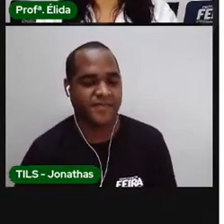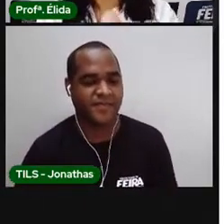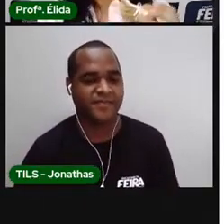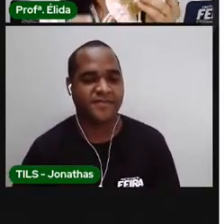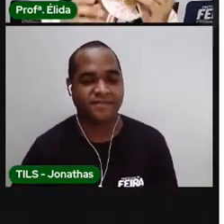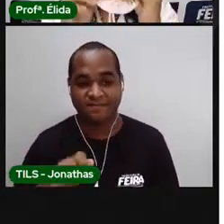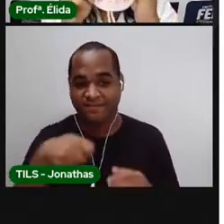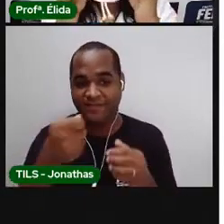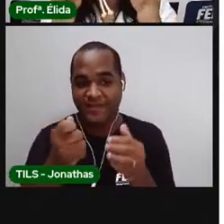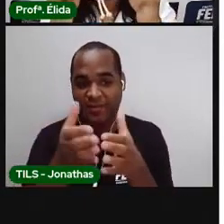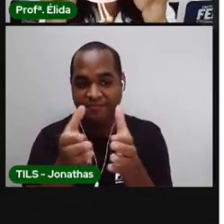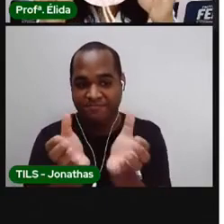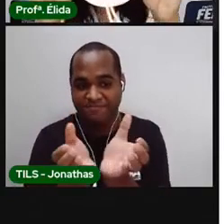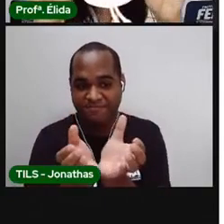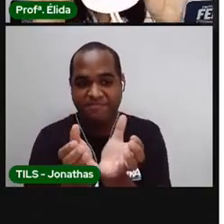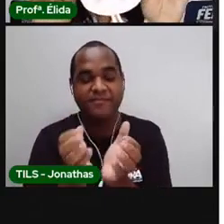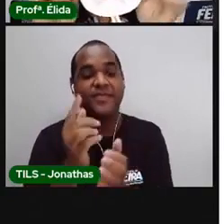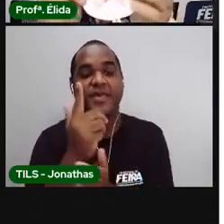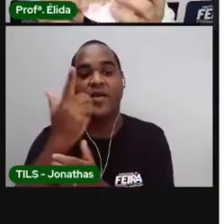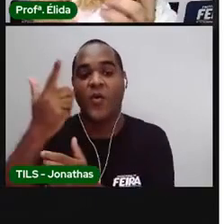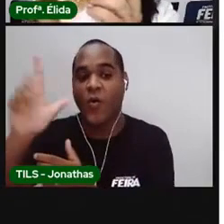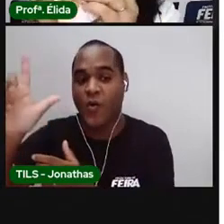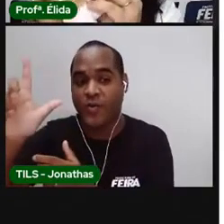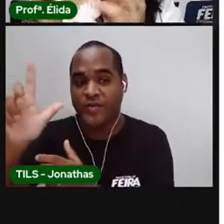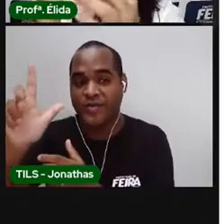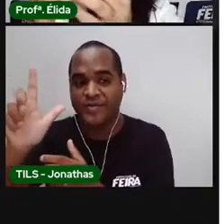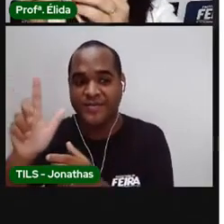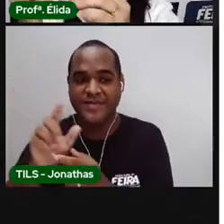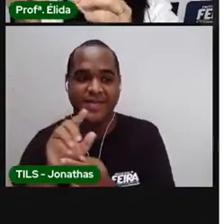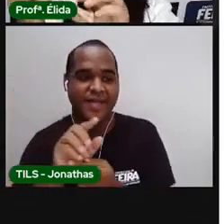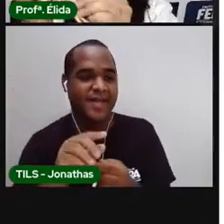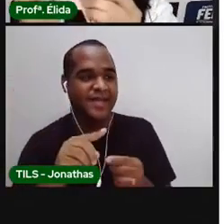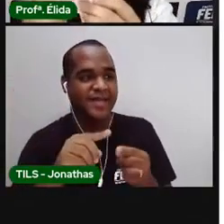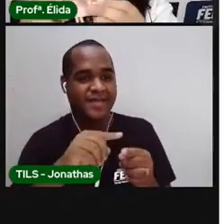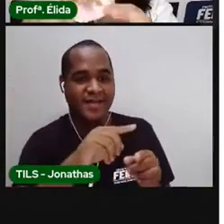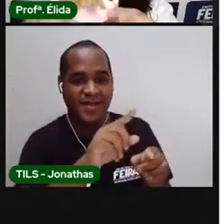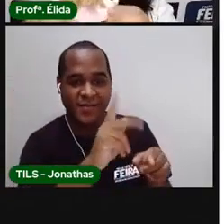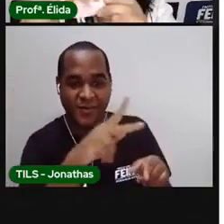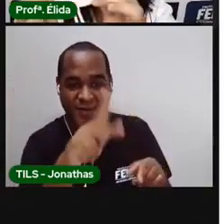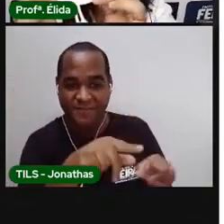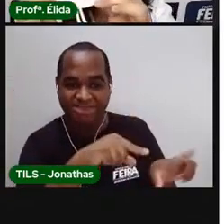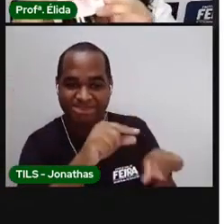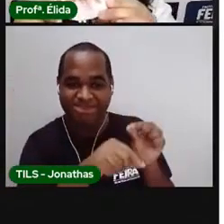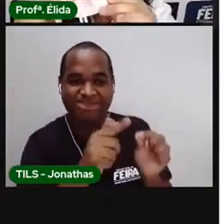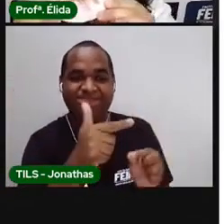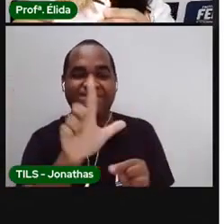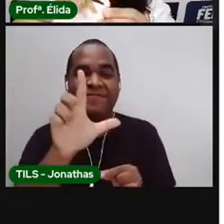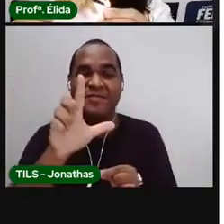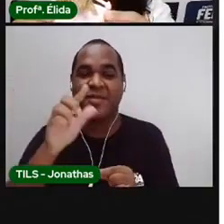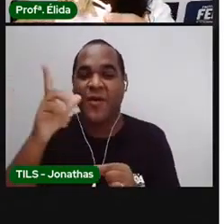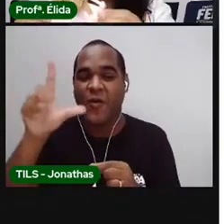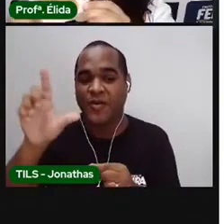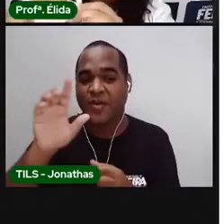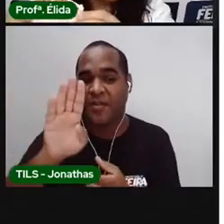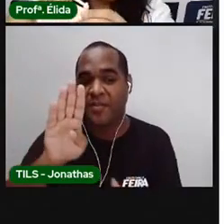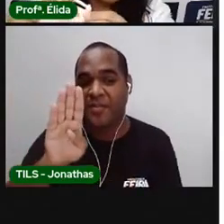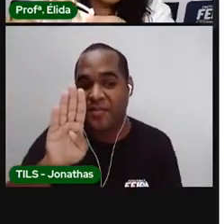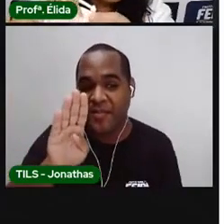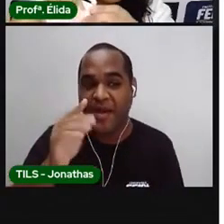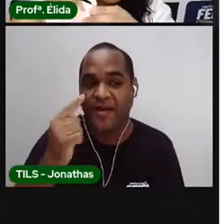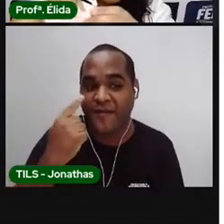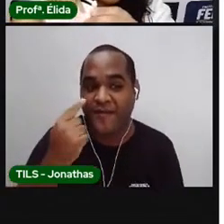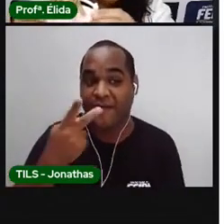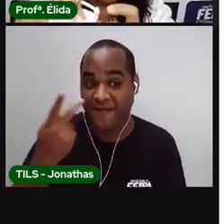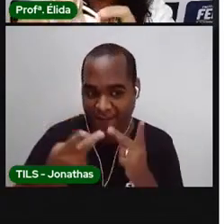E o próximo objeto que a prova tirou da caixa foi uma boneca. Vamos